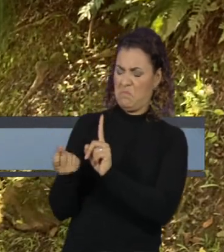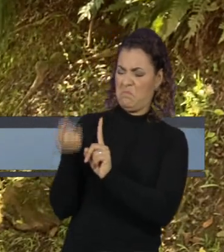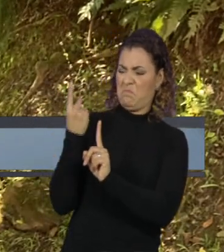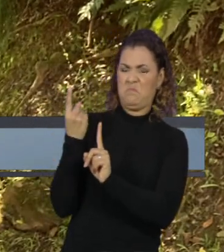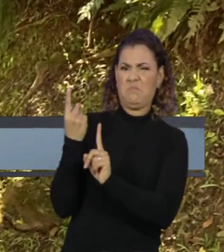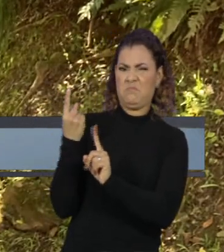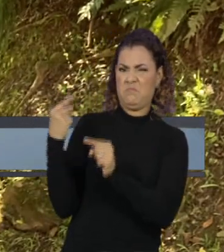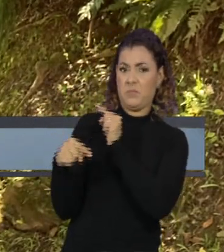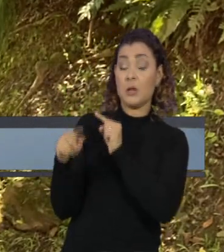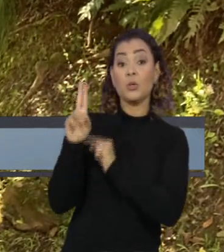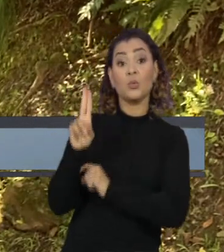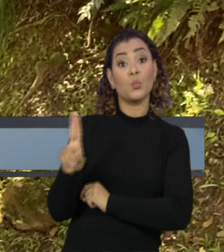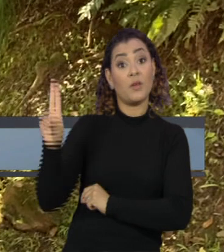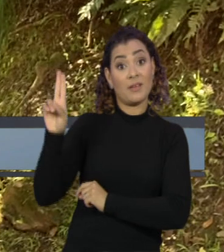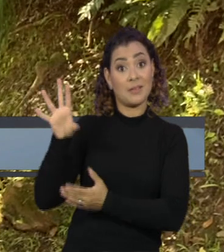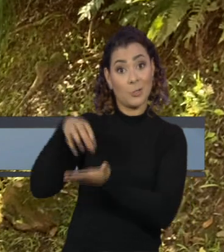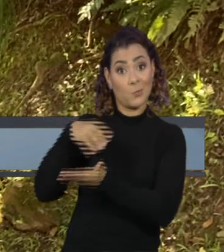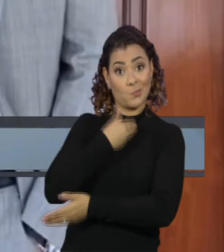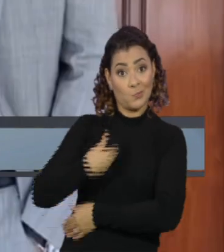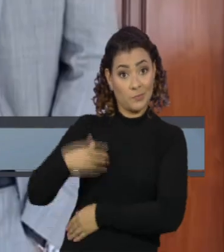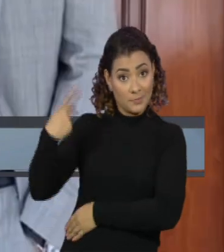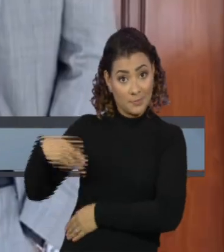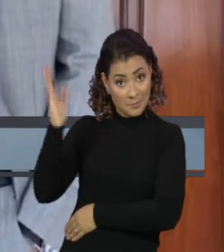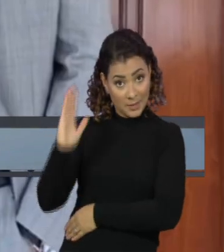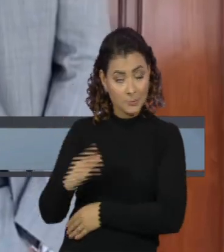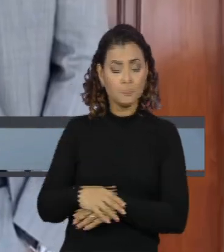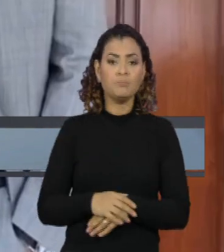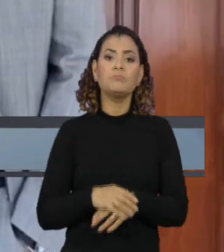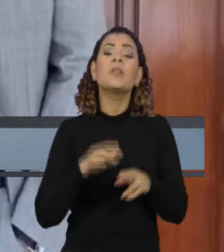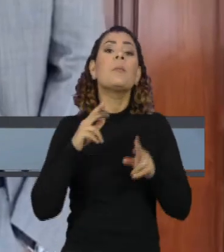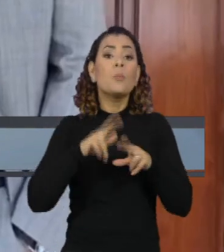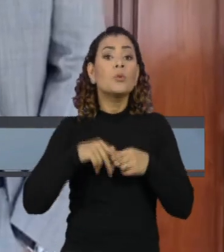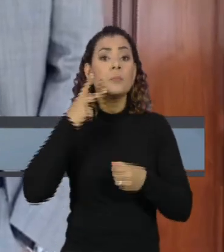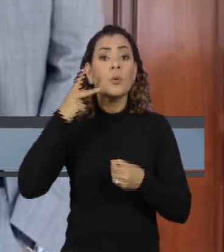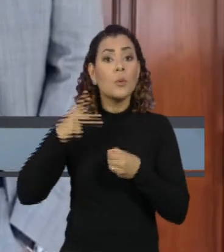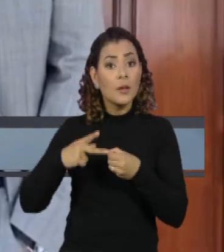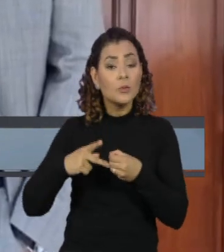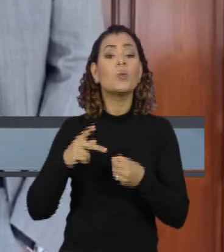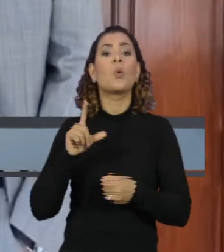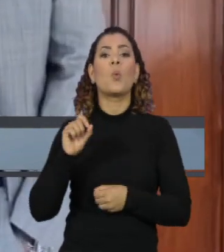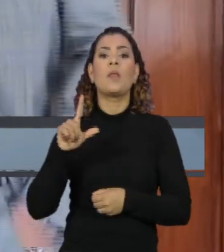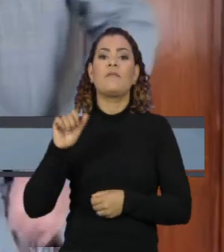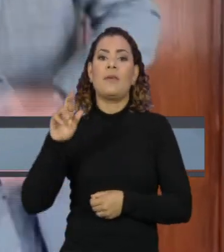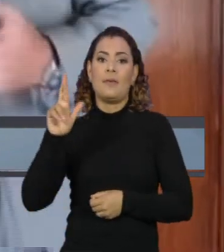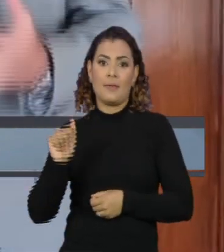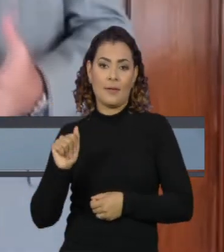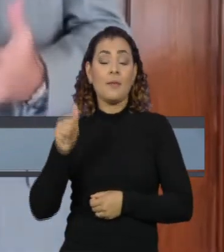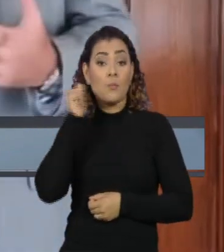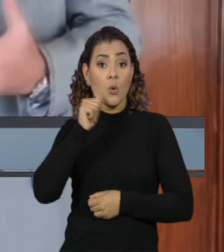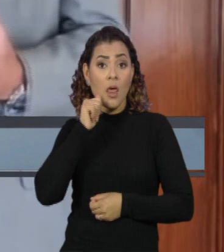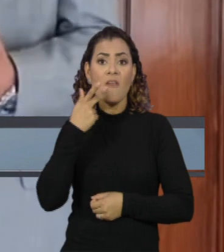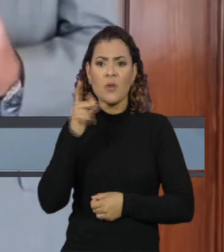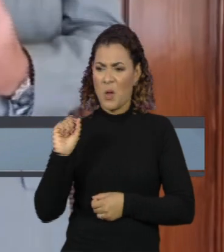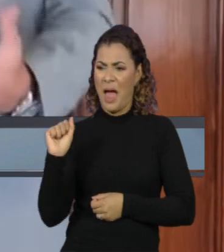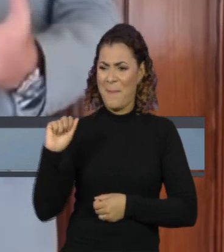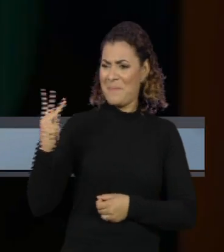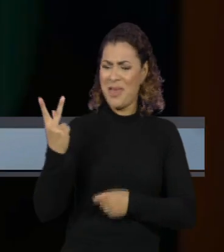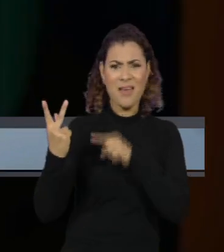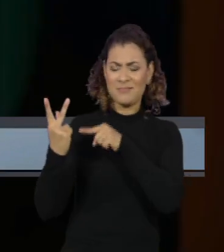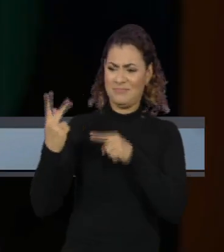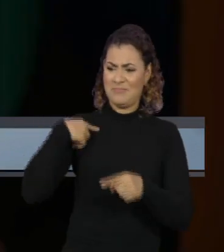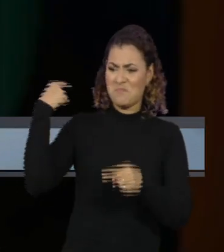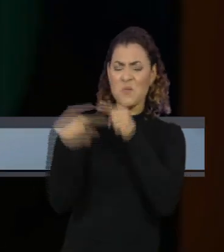sobre as universidades públicas brasileiras. Para a procuradora Luciana Loureiro Oliveira, Weintraub atentou contra os princípios da